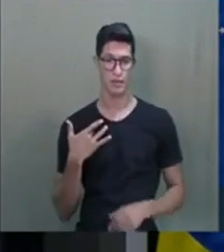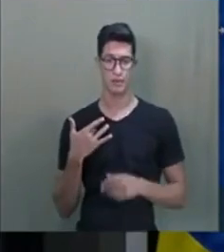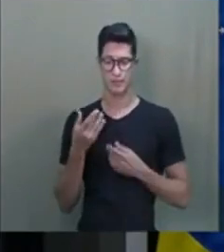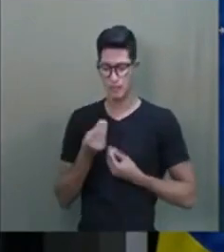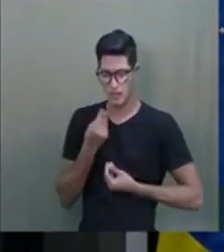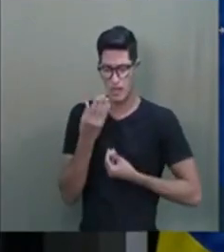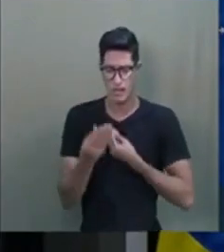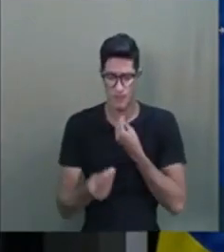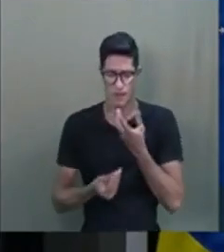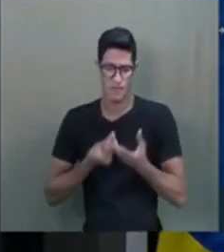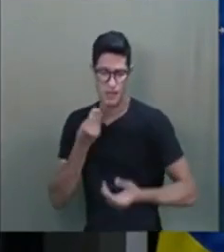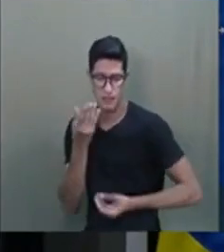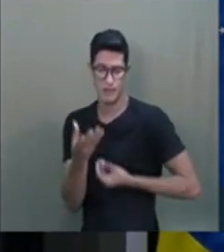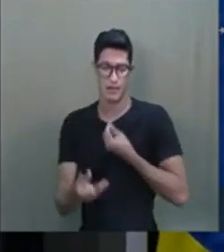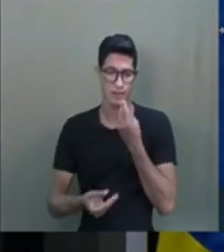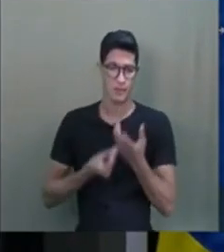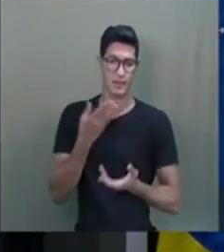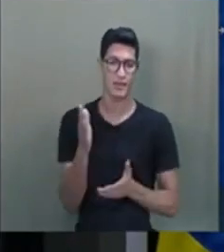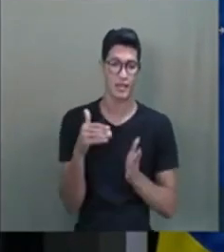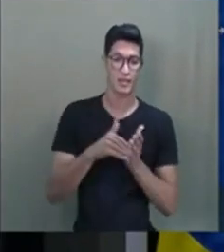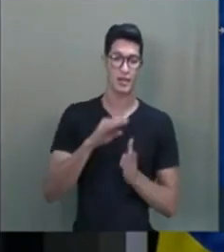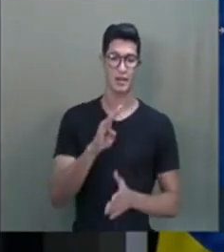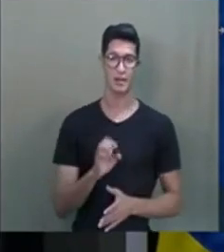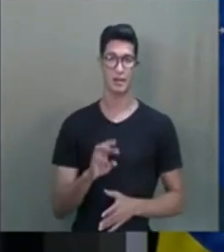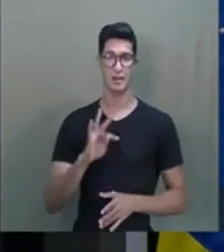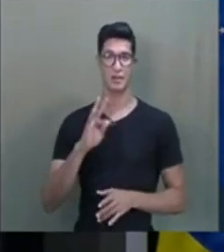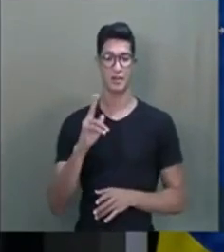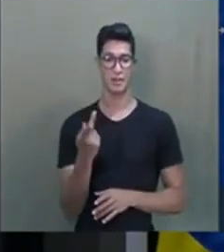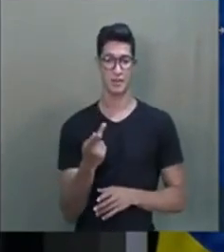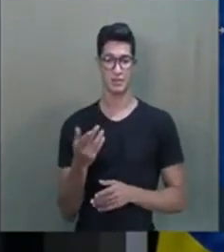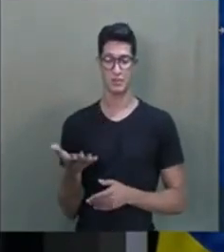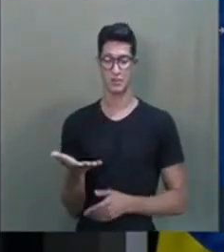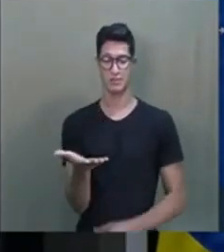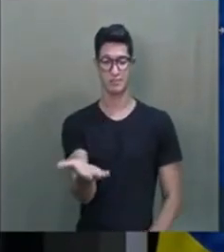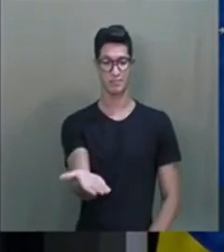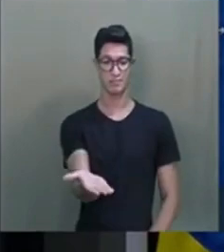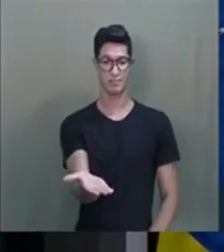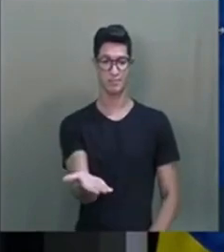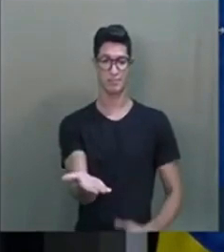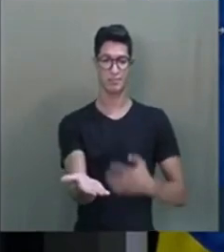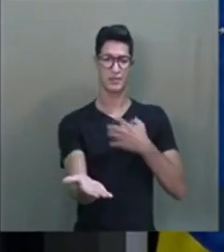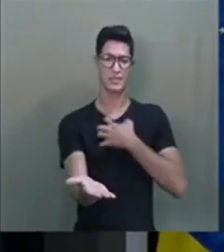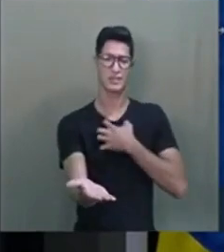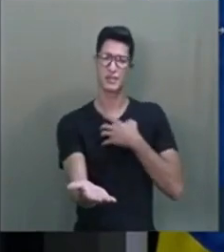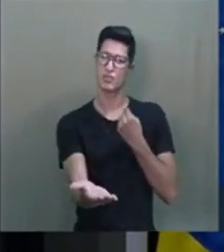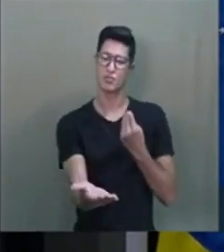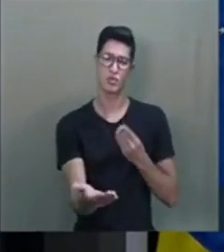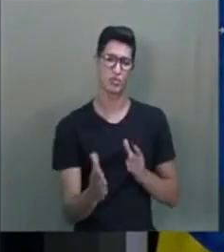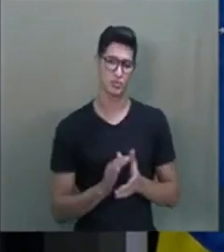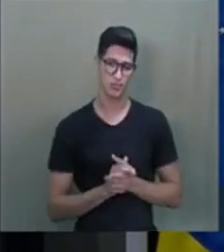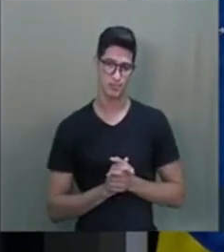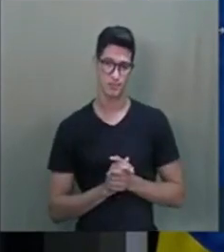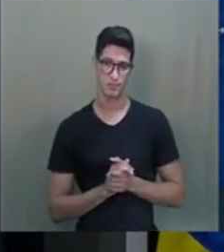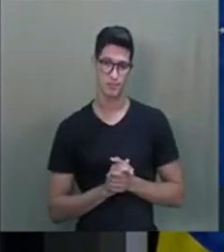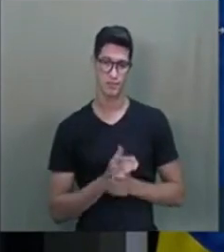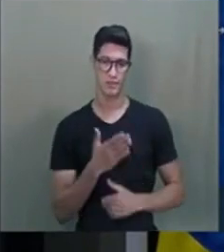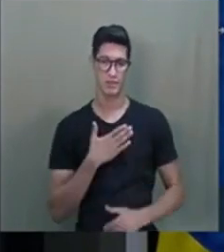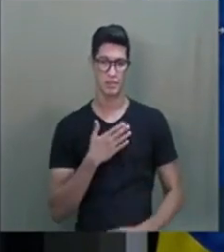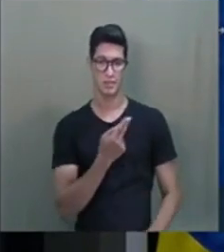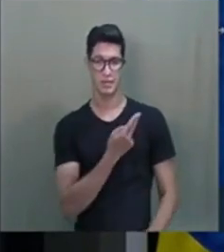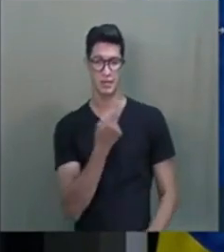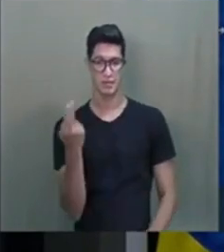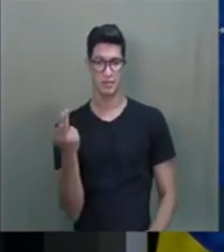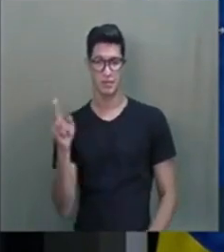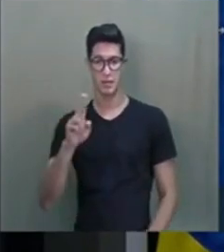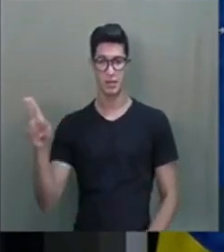foi falando, falando e falando, até que o Bert deu a mão para ele e falou assim, eu sinto muito em meu nome